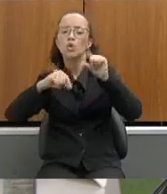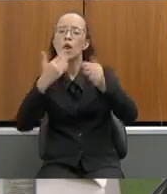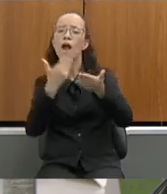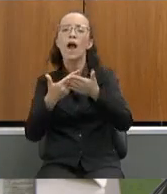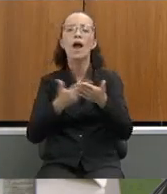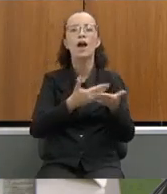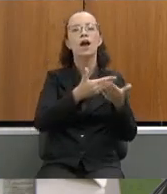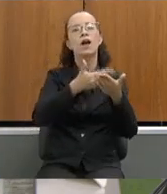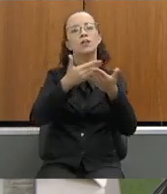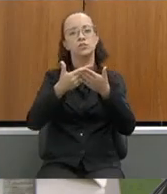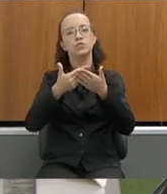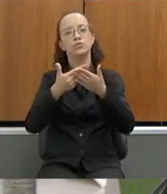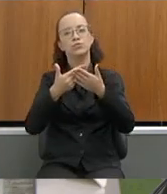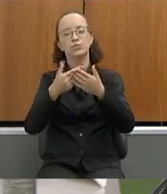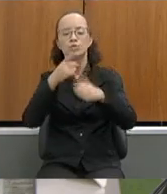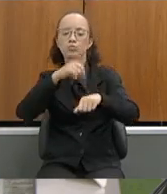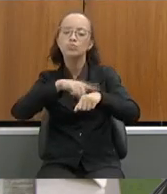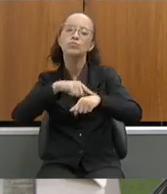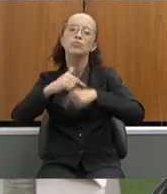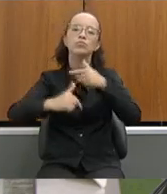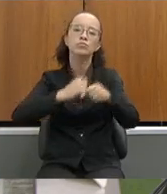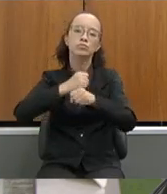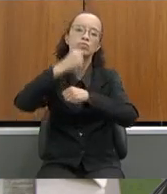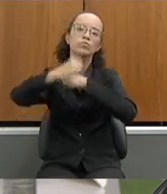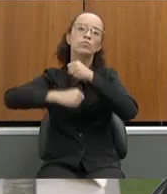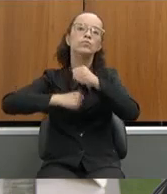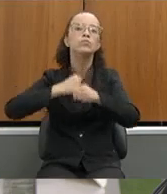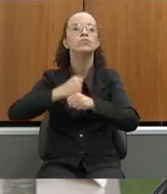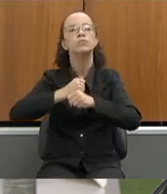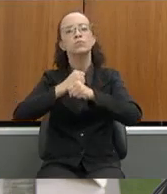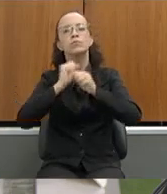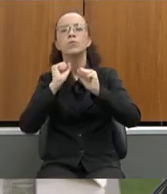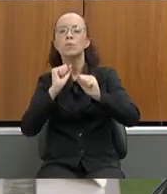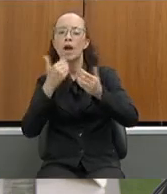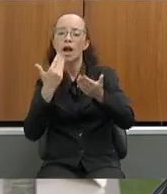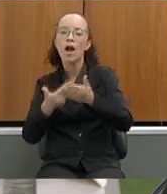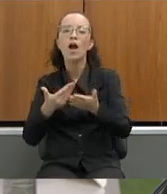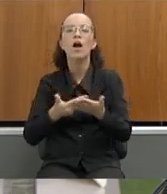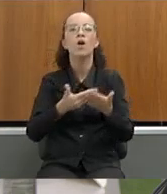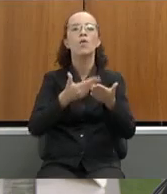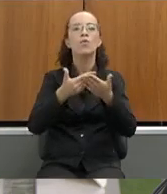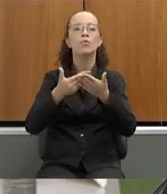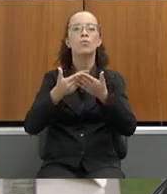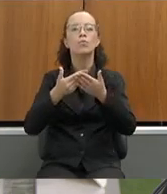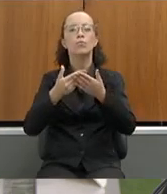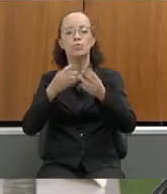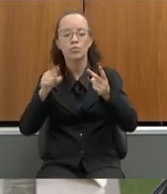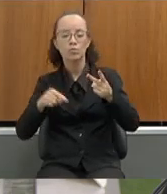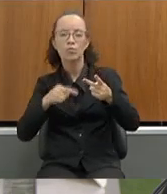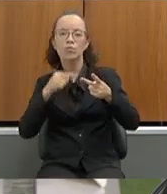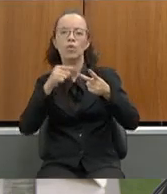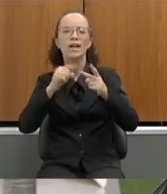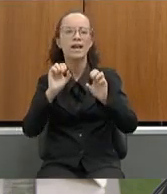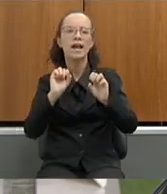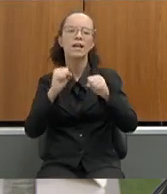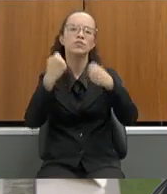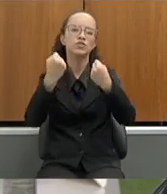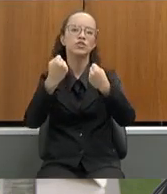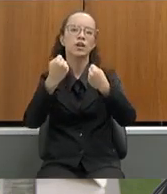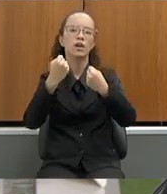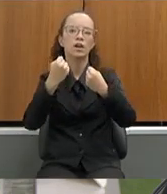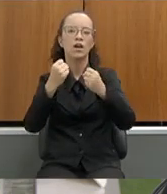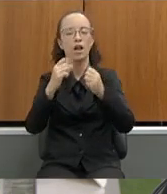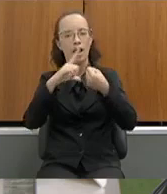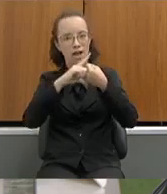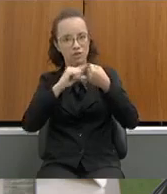título de extensão de jornada para o ano de 2023 que sejam atribuídas às aulas de extensão de forma fracionada como garantido pelo capto do